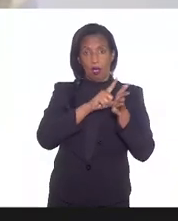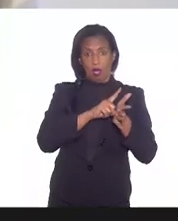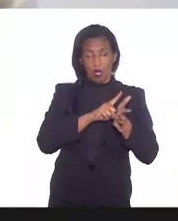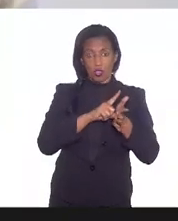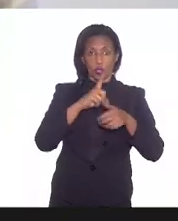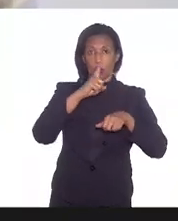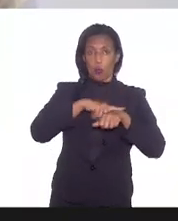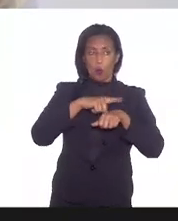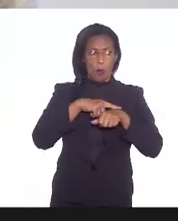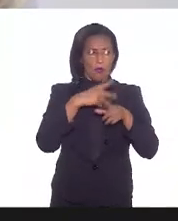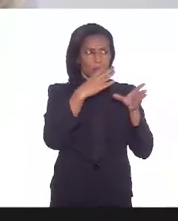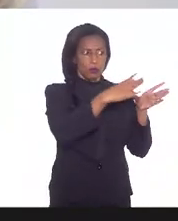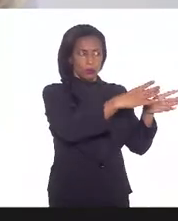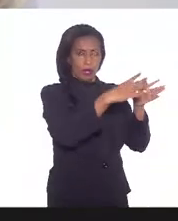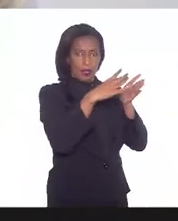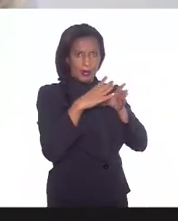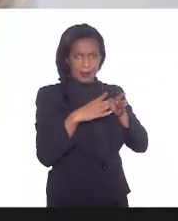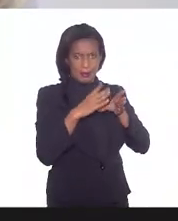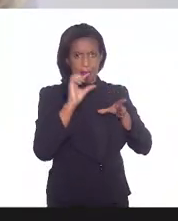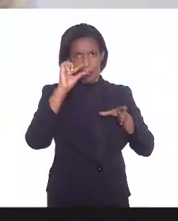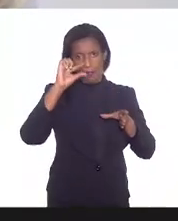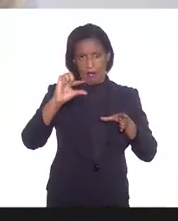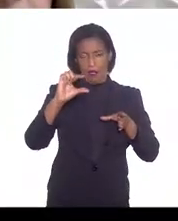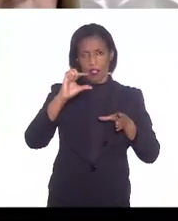momento que nós recebemos as doses,